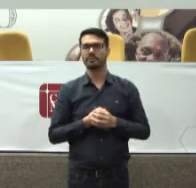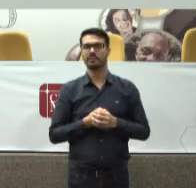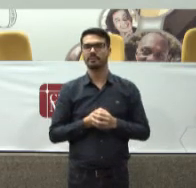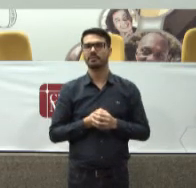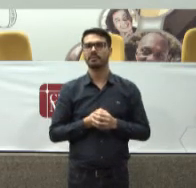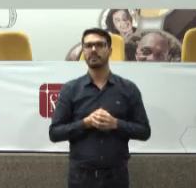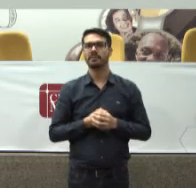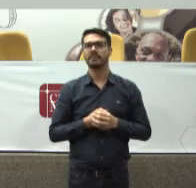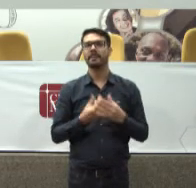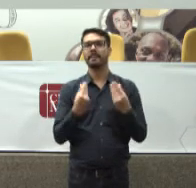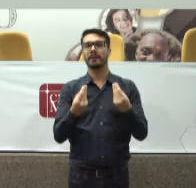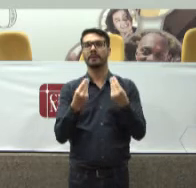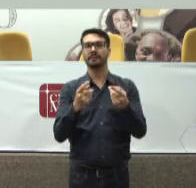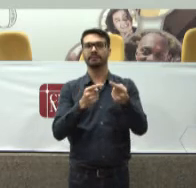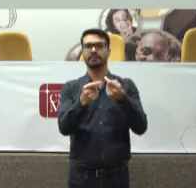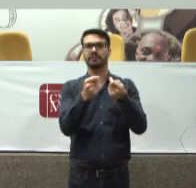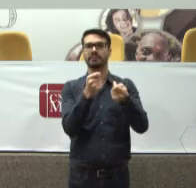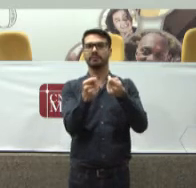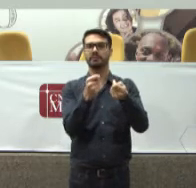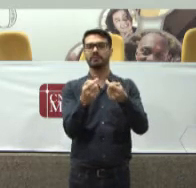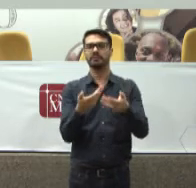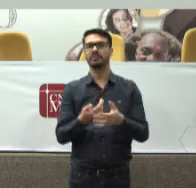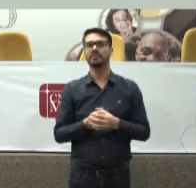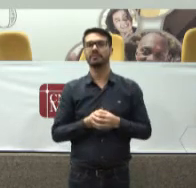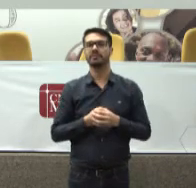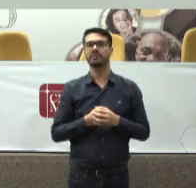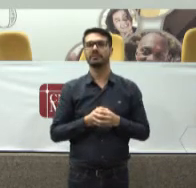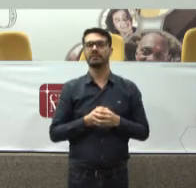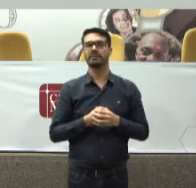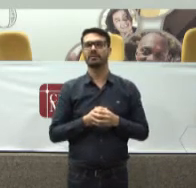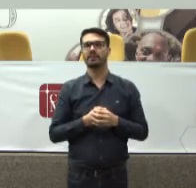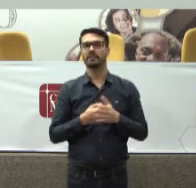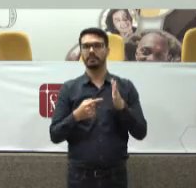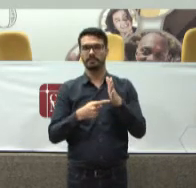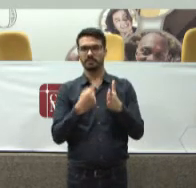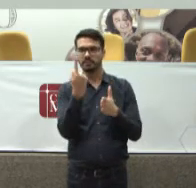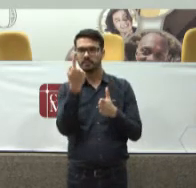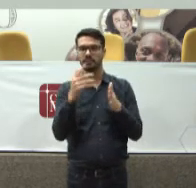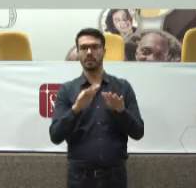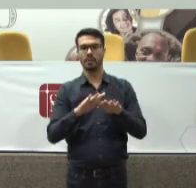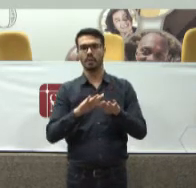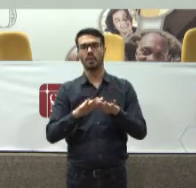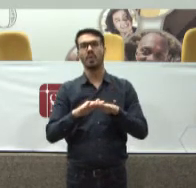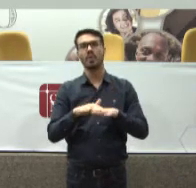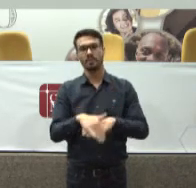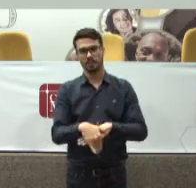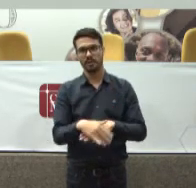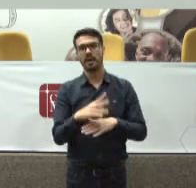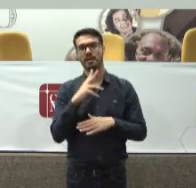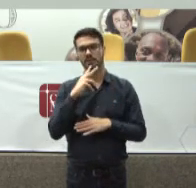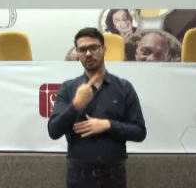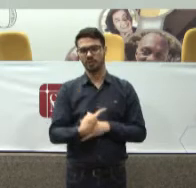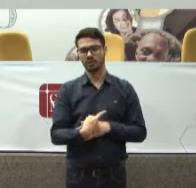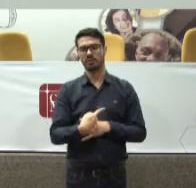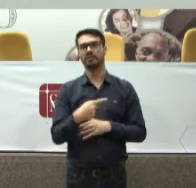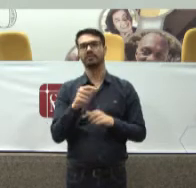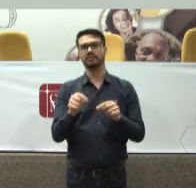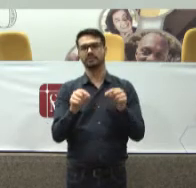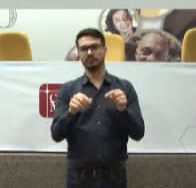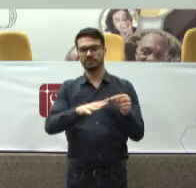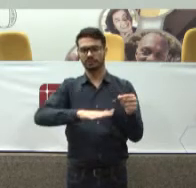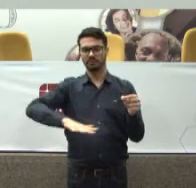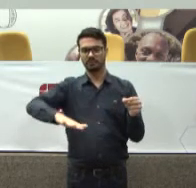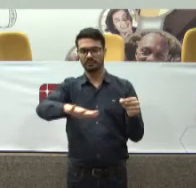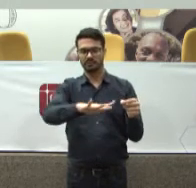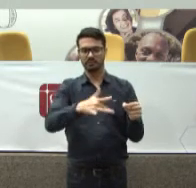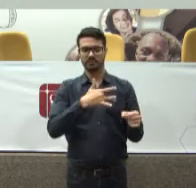pra fazer esse trabalho Como negociar Em primeiro lugar Tendo a humildade De reconhecer Que na área da